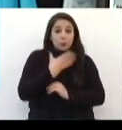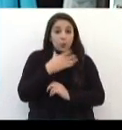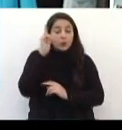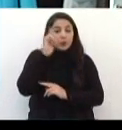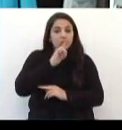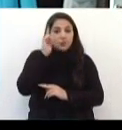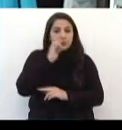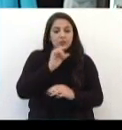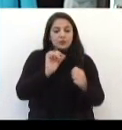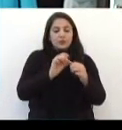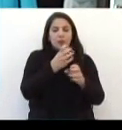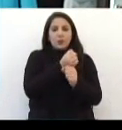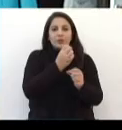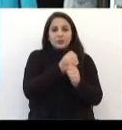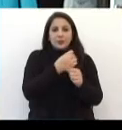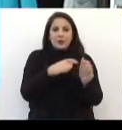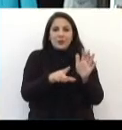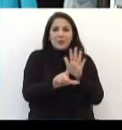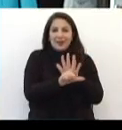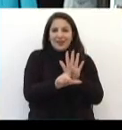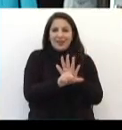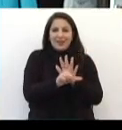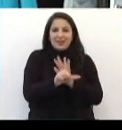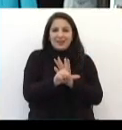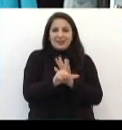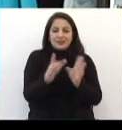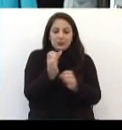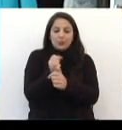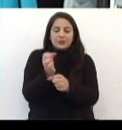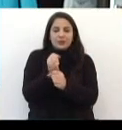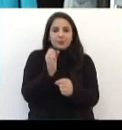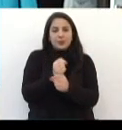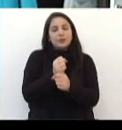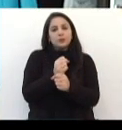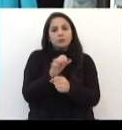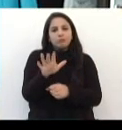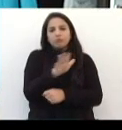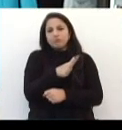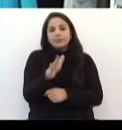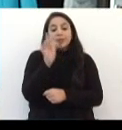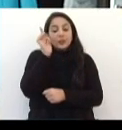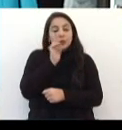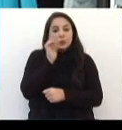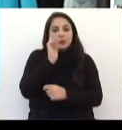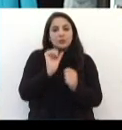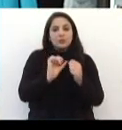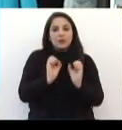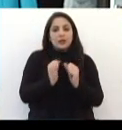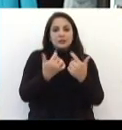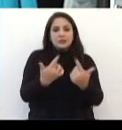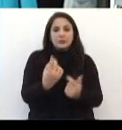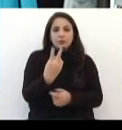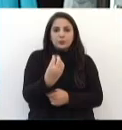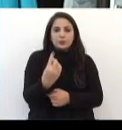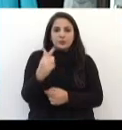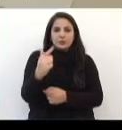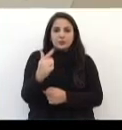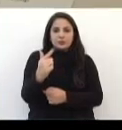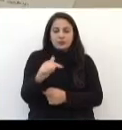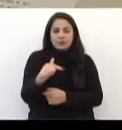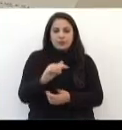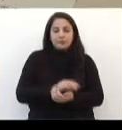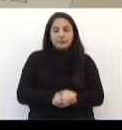permitirá fazer um orçamento, uma lei orçamentária que viabilize as ações para 2017.